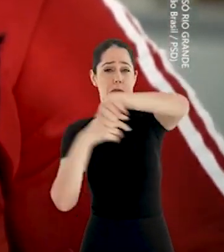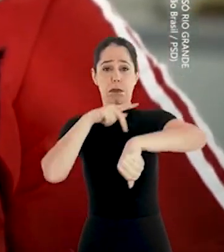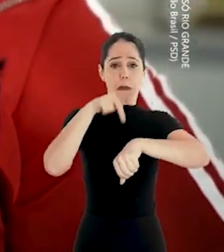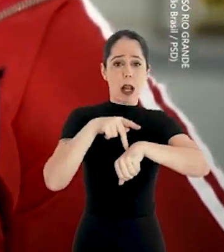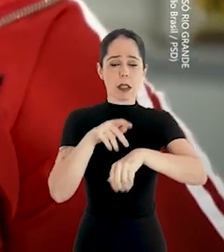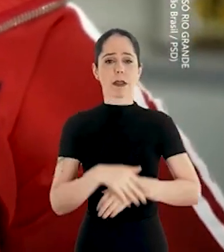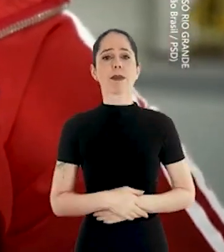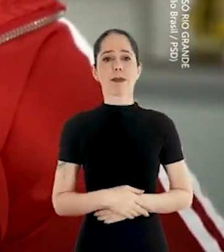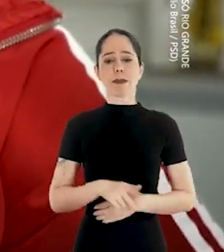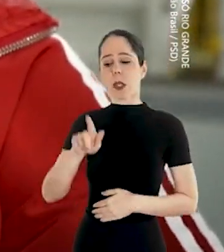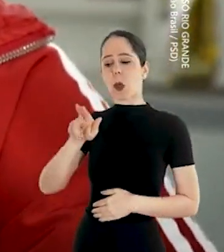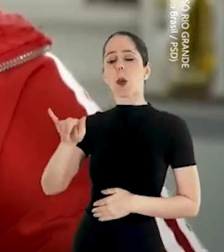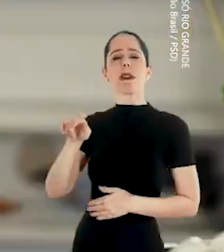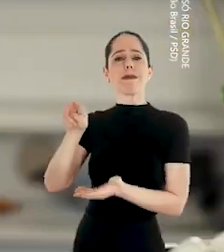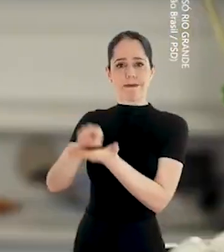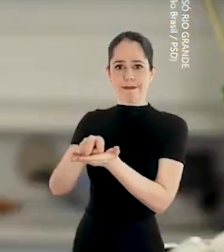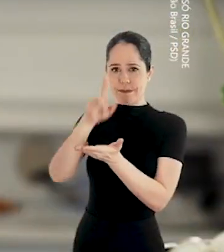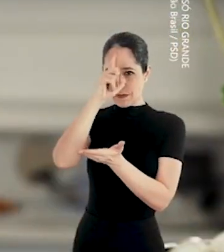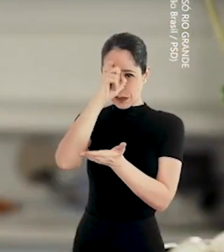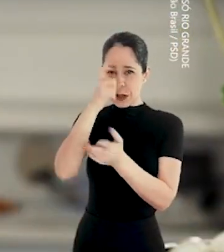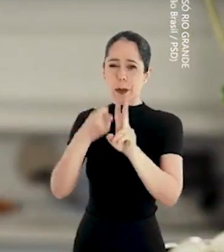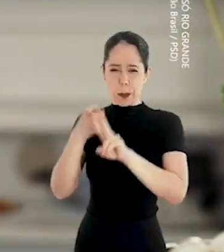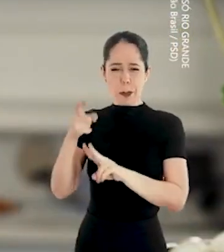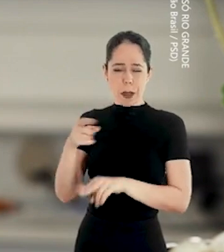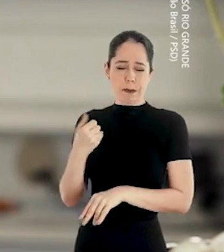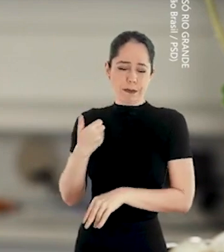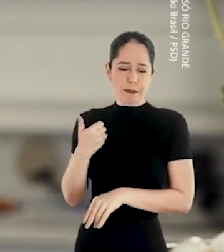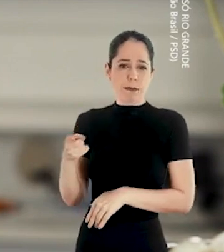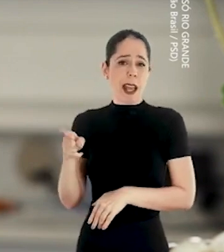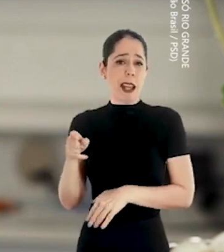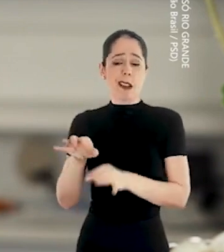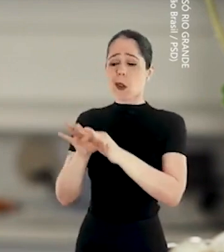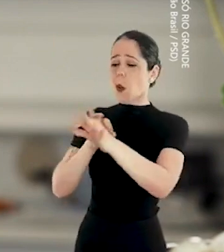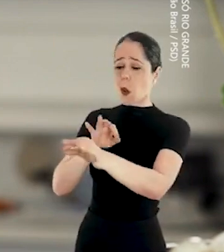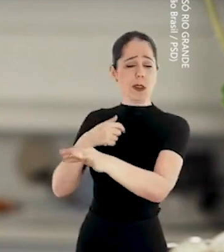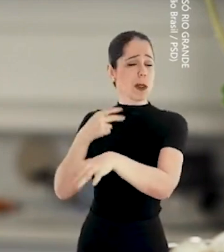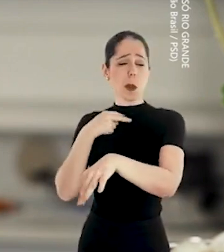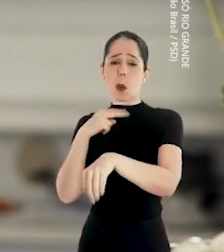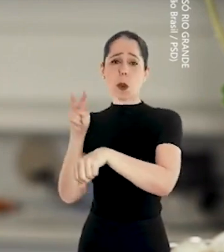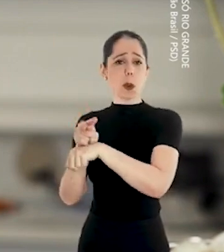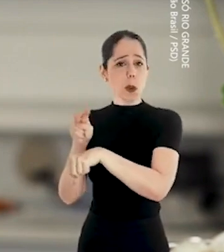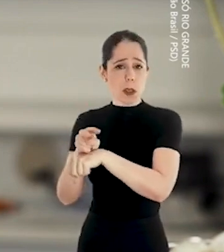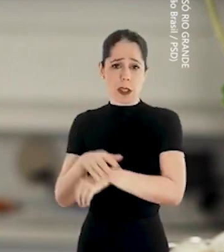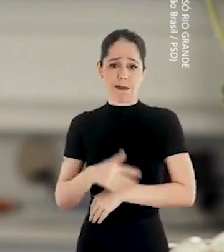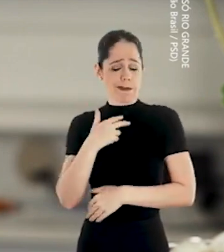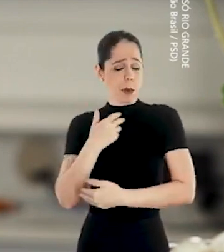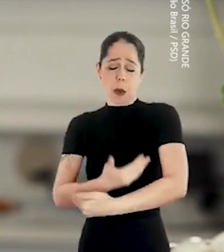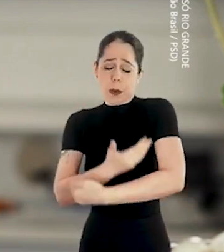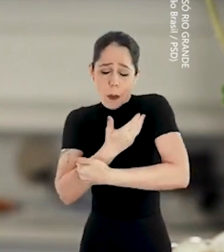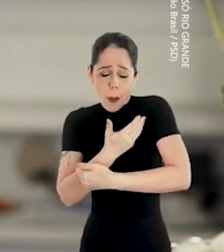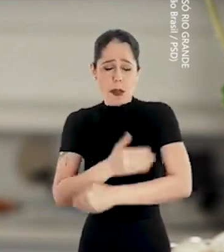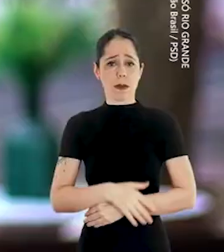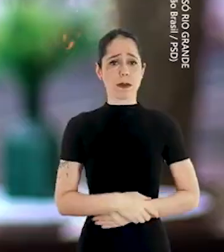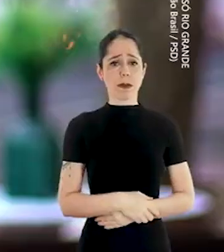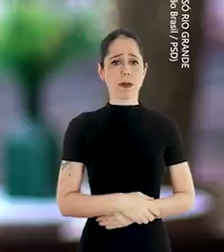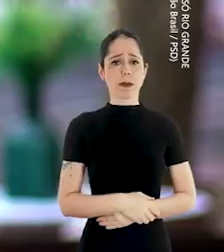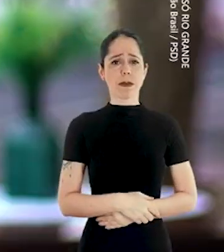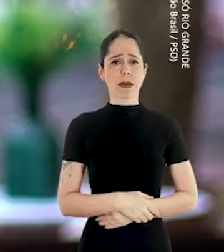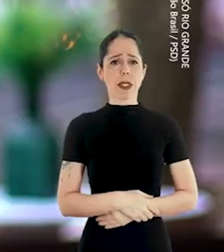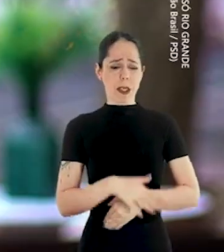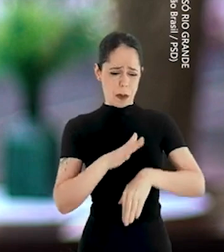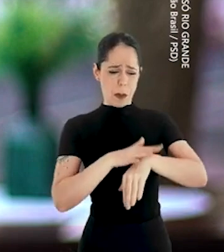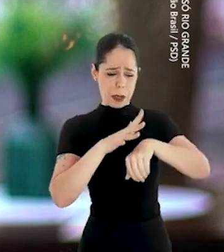O Gui internou com dois meses e aí ele estava lá, longe. Eu não podia cuidar, eu não podia dar colo.